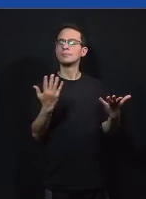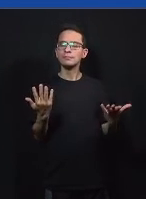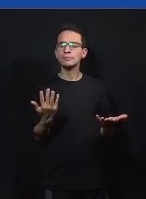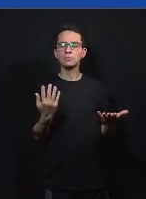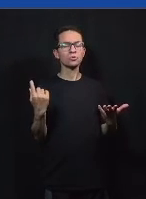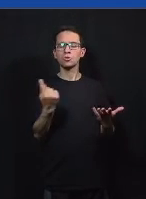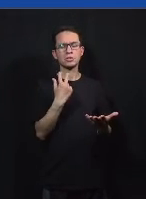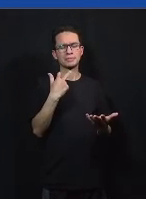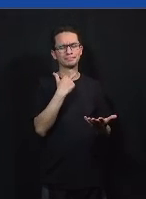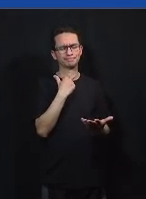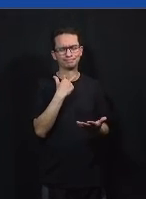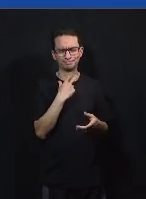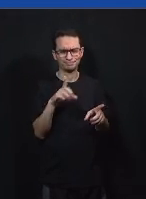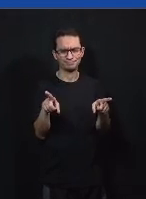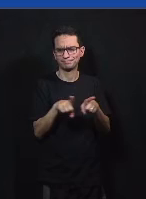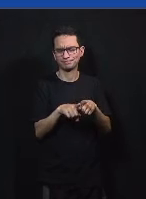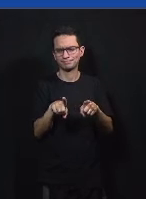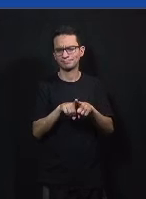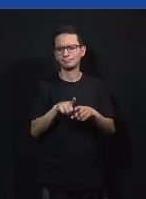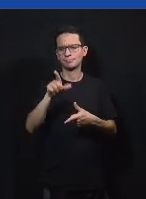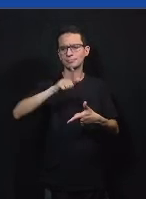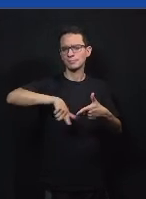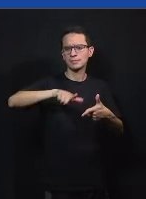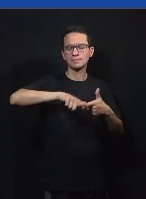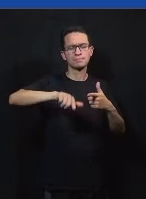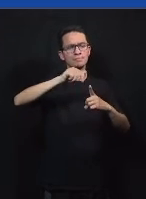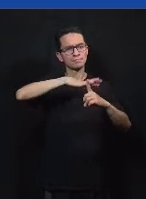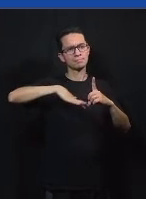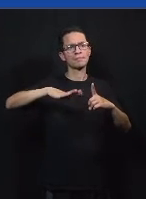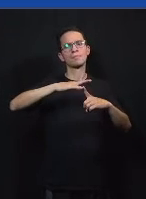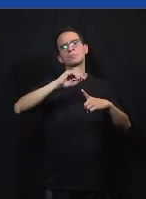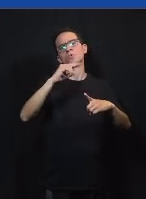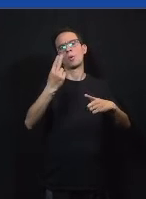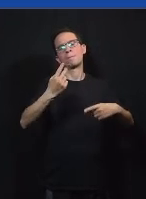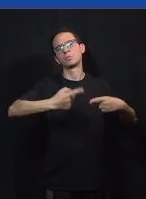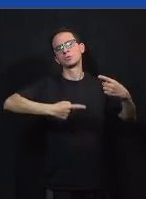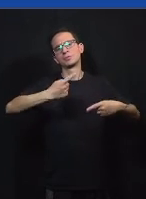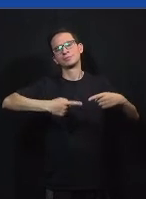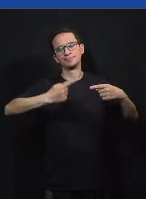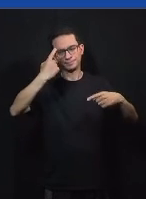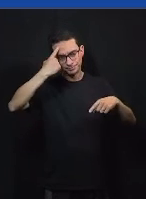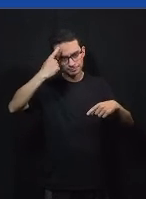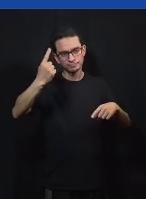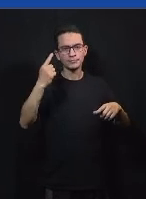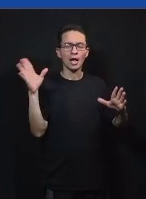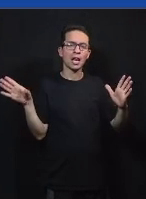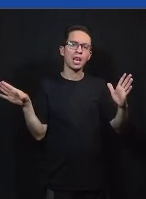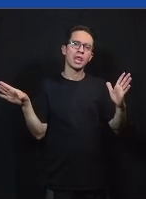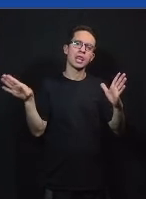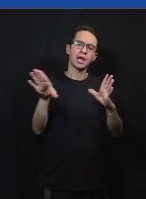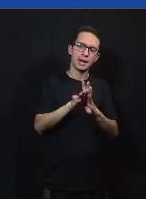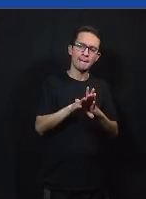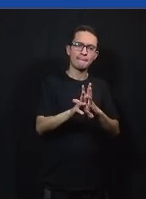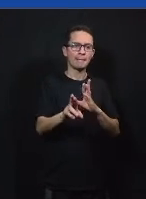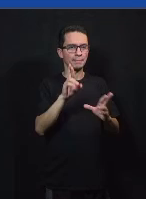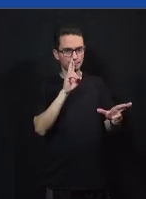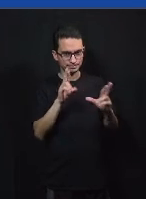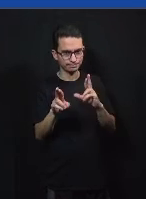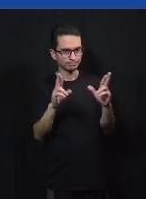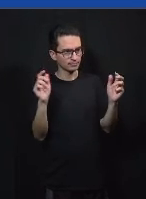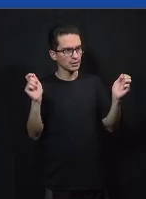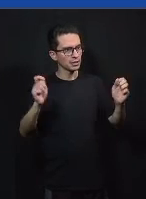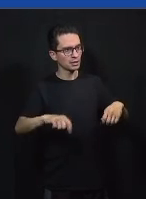também que grandes questões principalmente questões sociais e políticas raramente você vai chegar numa resposta que seja única